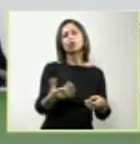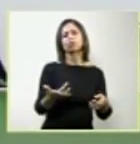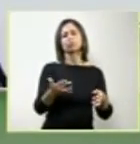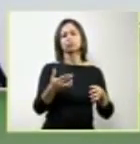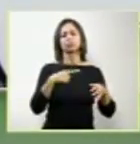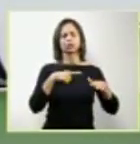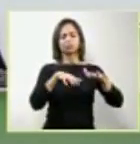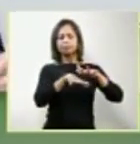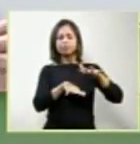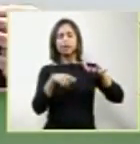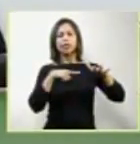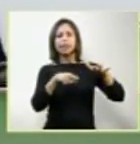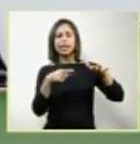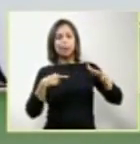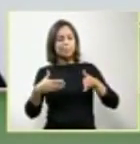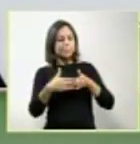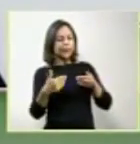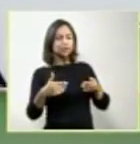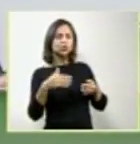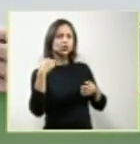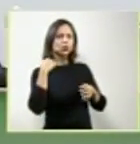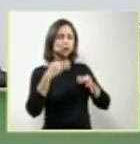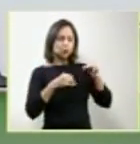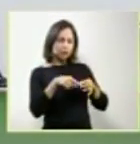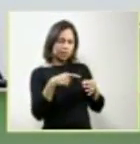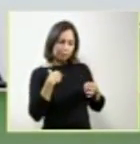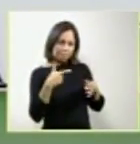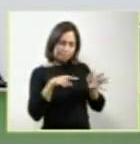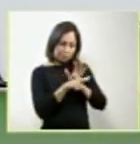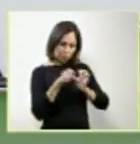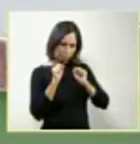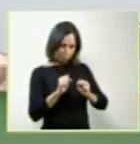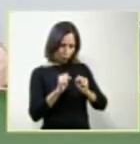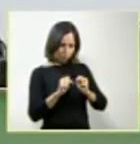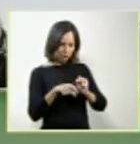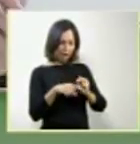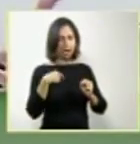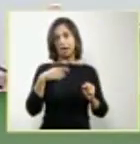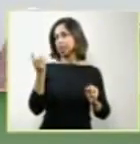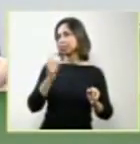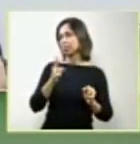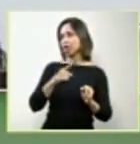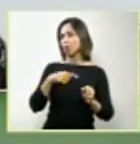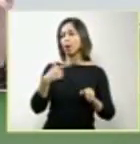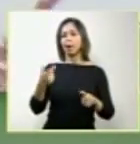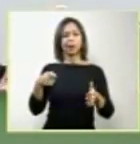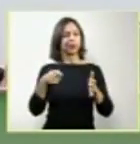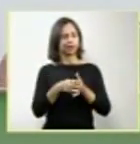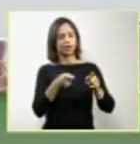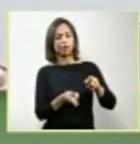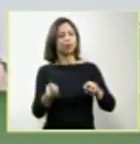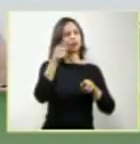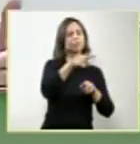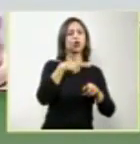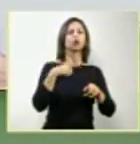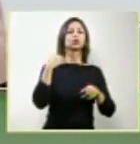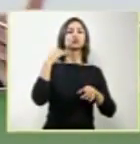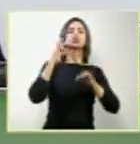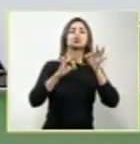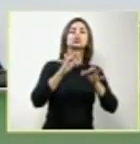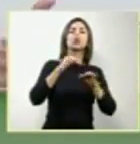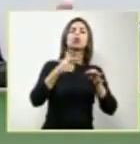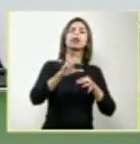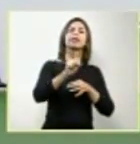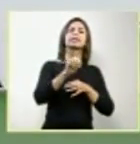é um fator preponderante, sabedores que somos, da tramitação e das dificuldades que se tem no